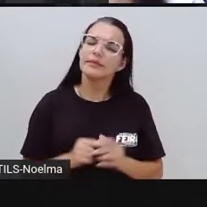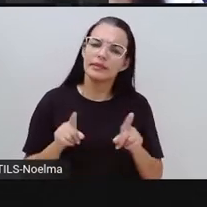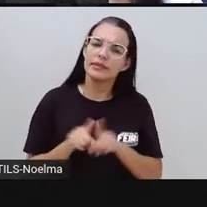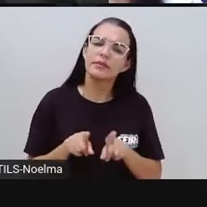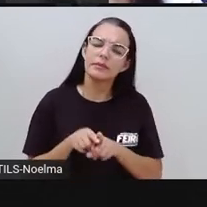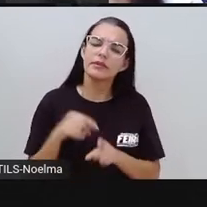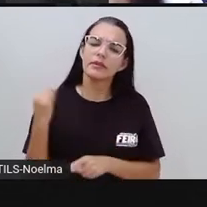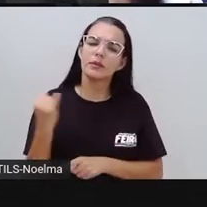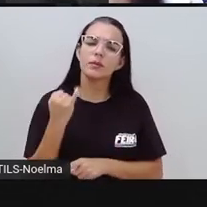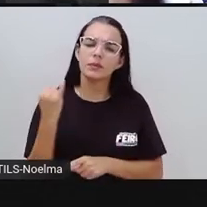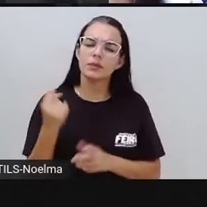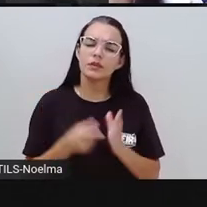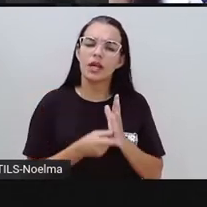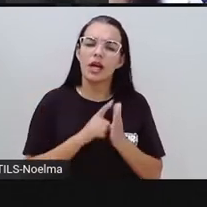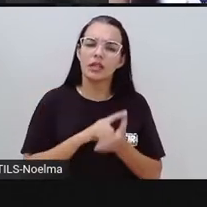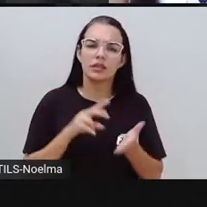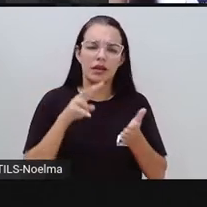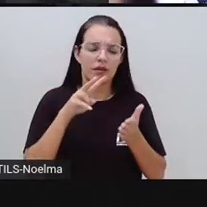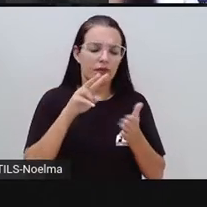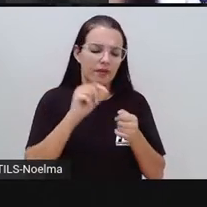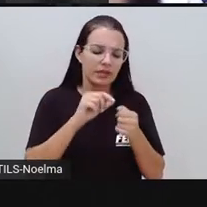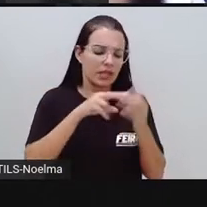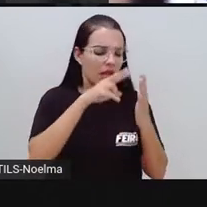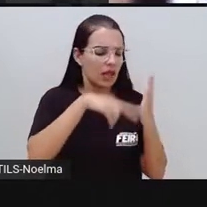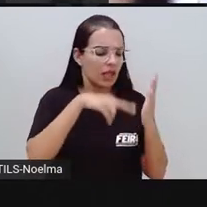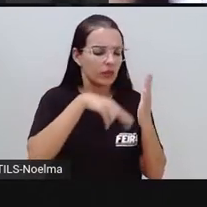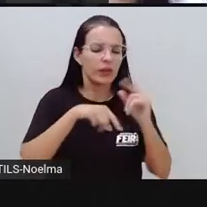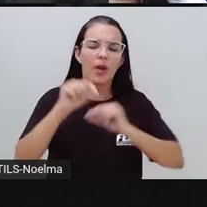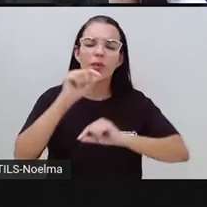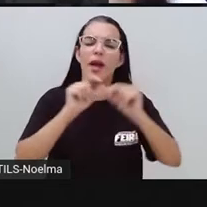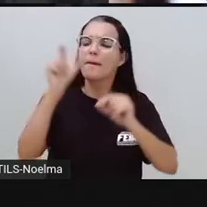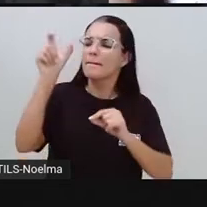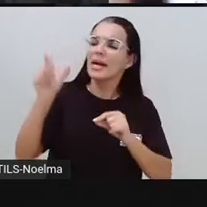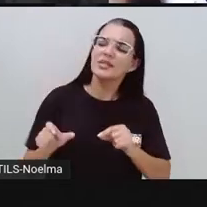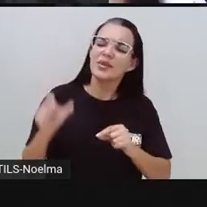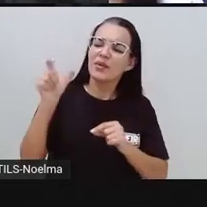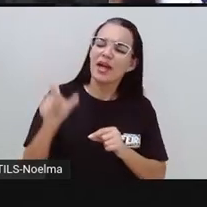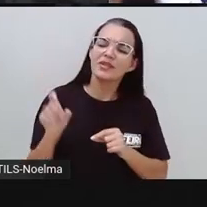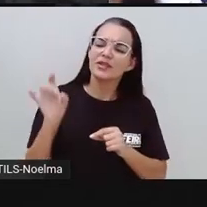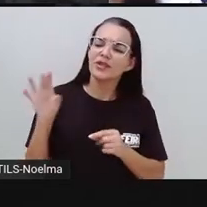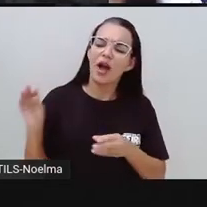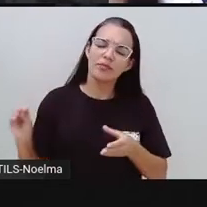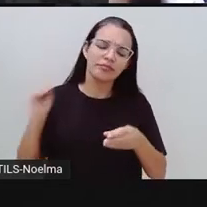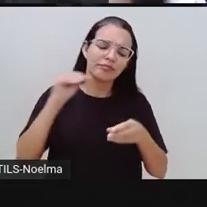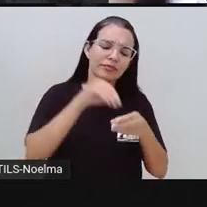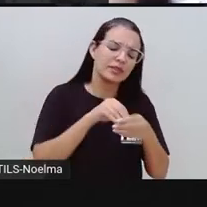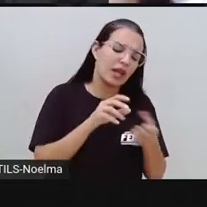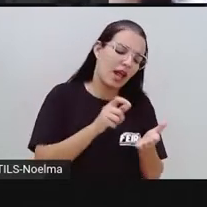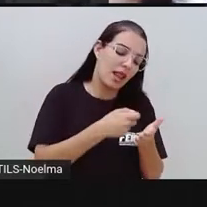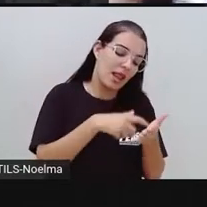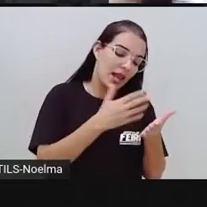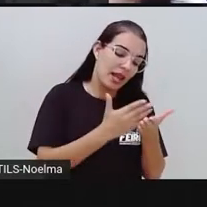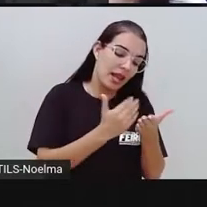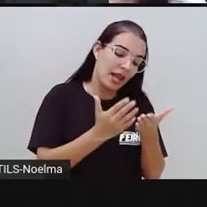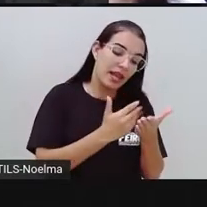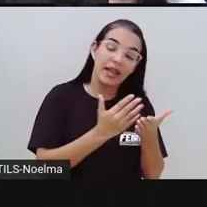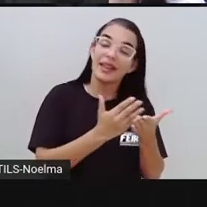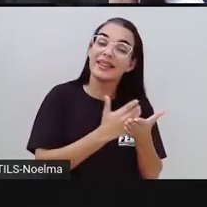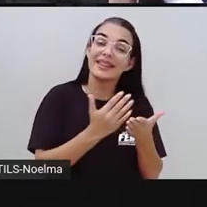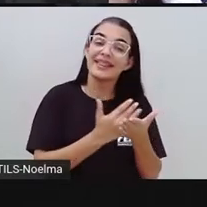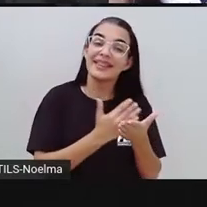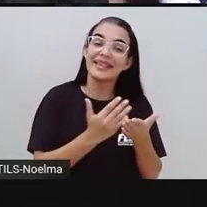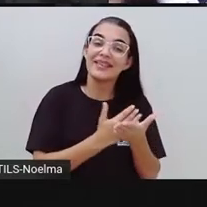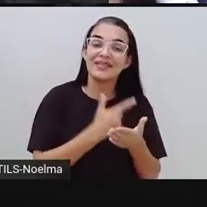fazer a leitura, observar que Emília é um personagem fictício, né? Faz parte aí da obra, no sítio do Pica-Pau Amarelo,